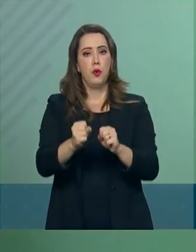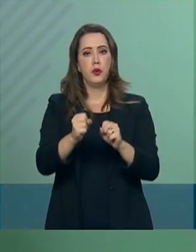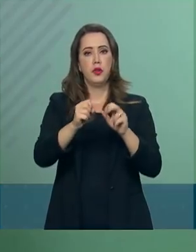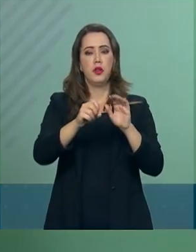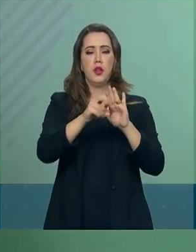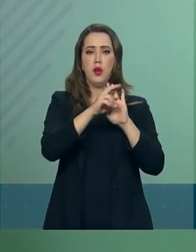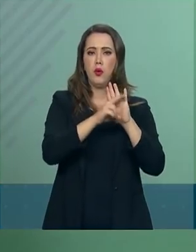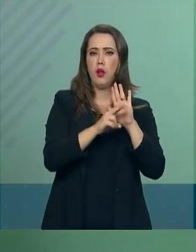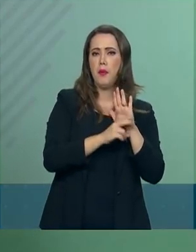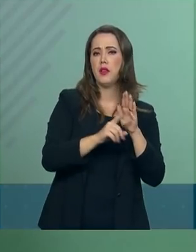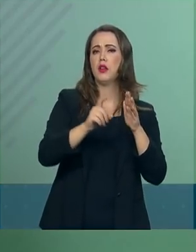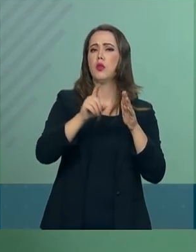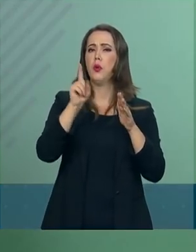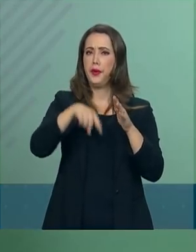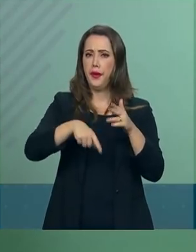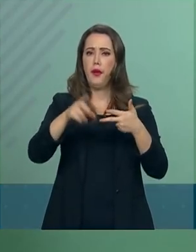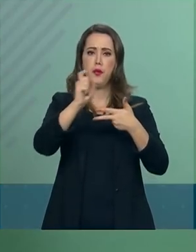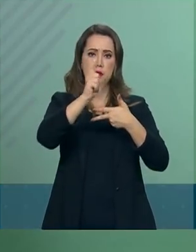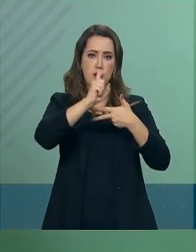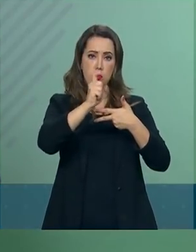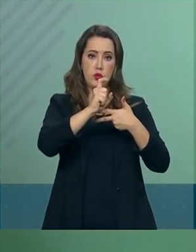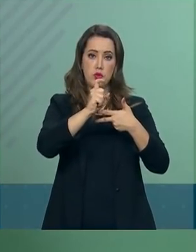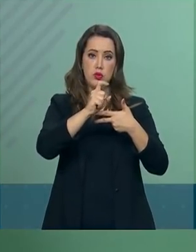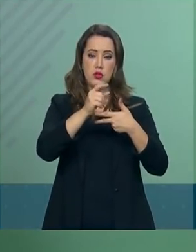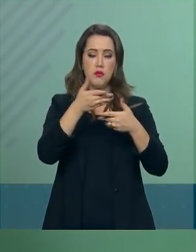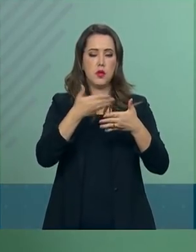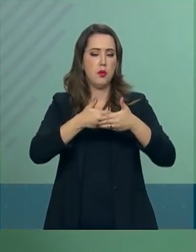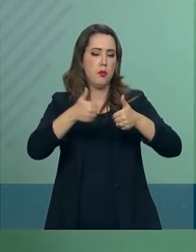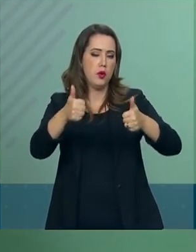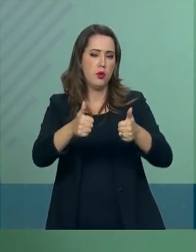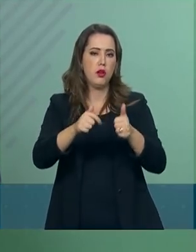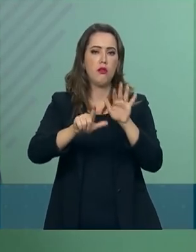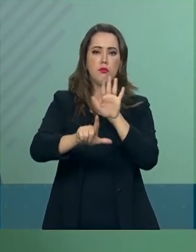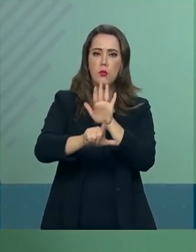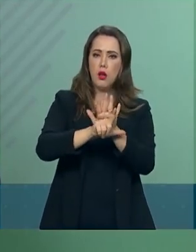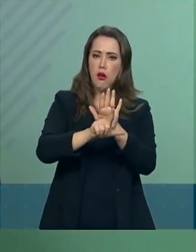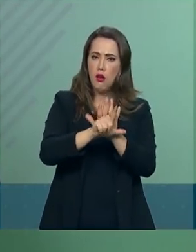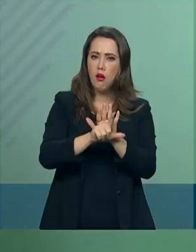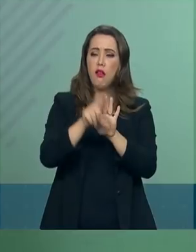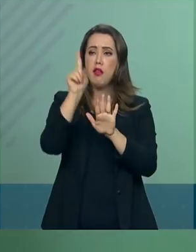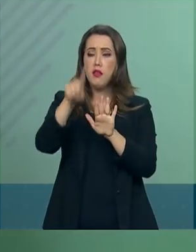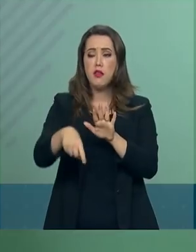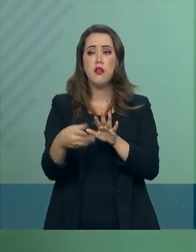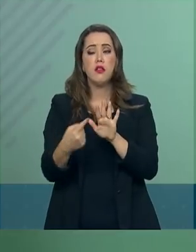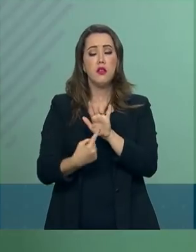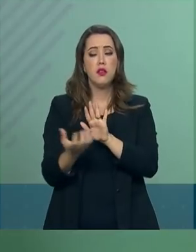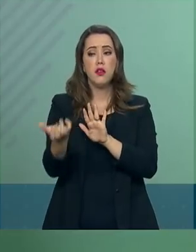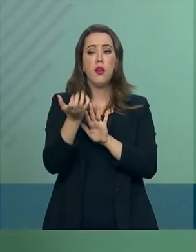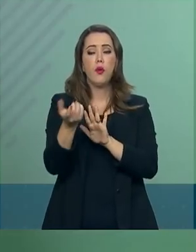executivo, para o aprimoramento deste instrumento legal que atende aos anseios da população.